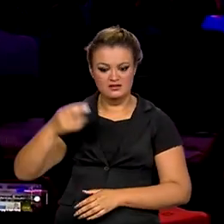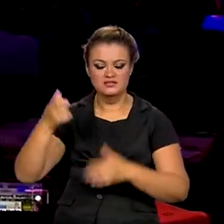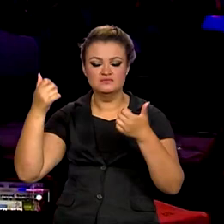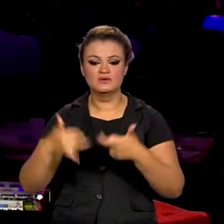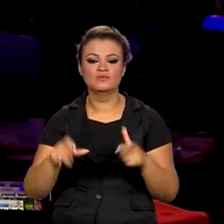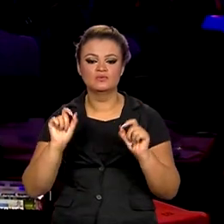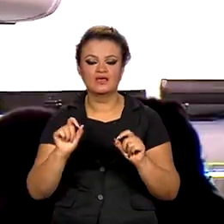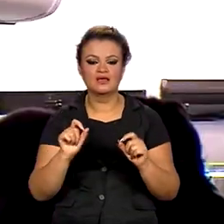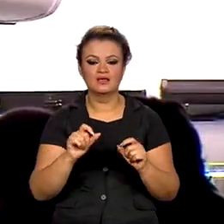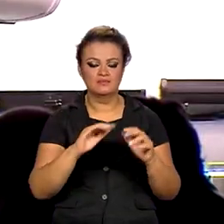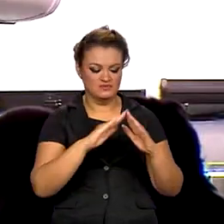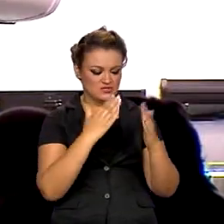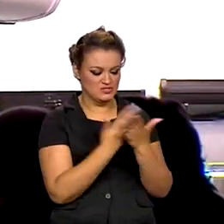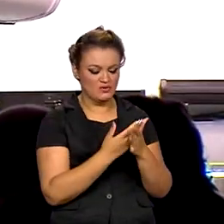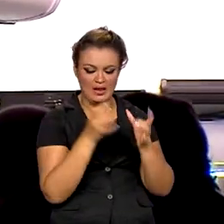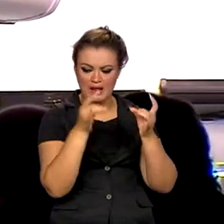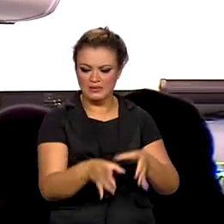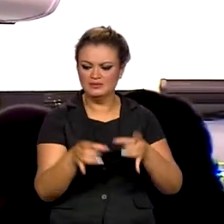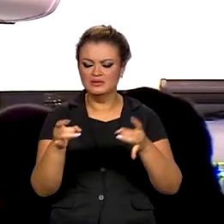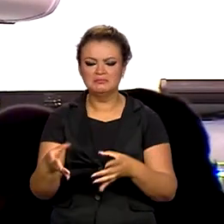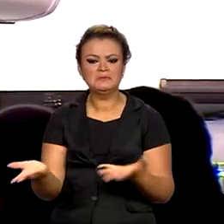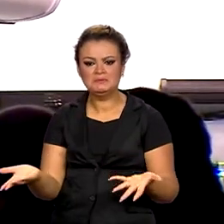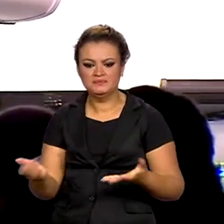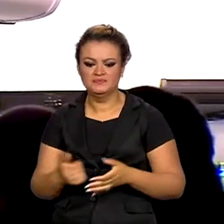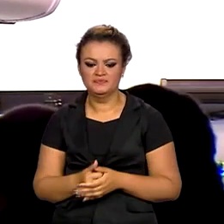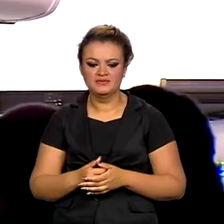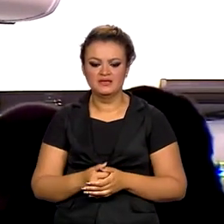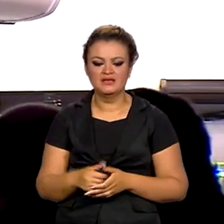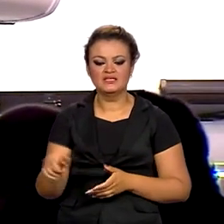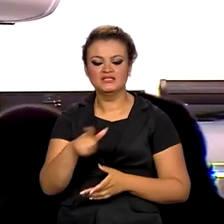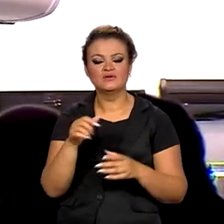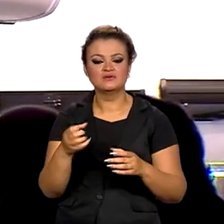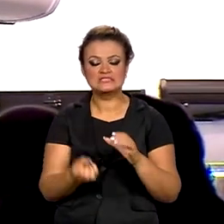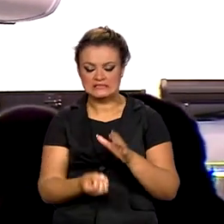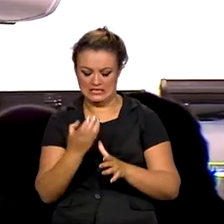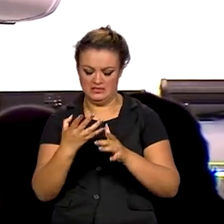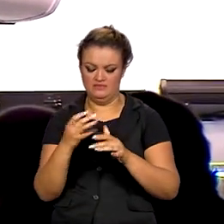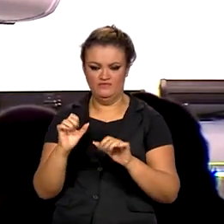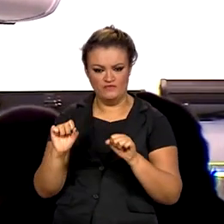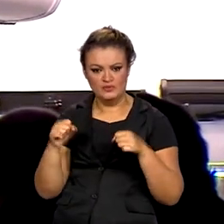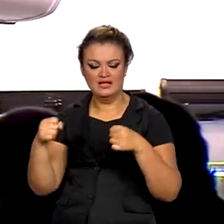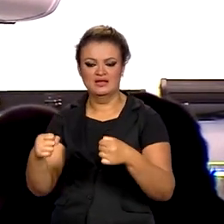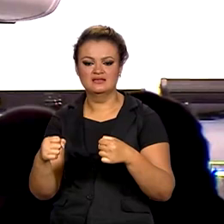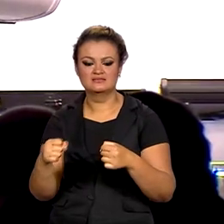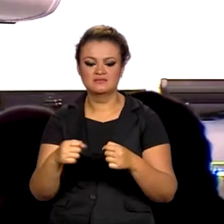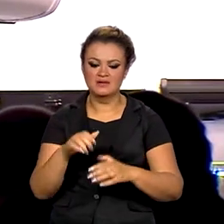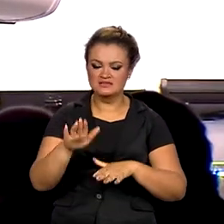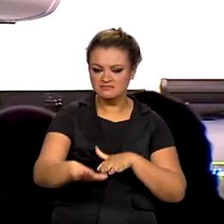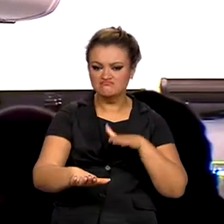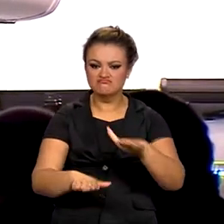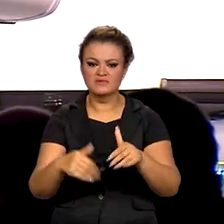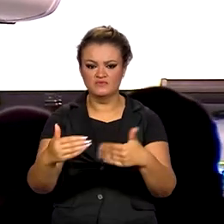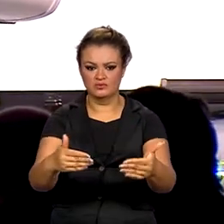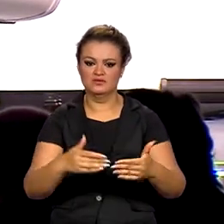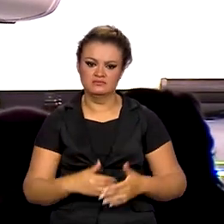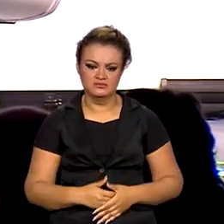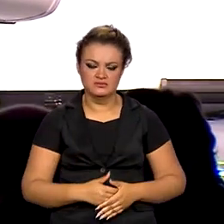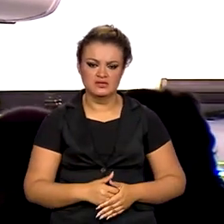foi a evasão escolar. Que a gente não só crie e se fortaleça, mas que também a gente consiga dar passos concretos,